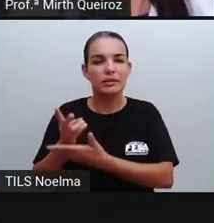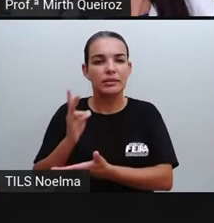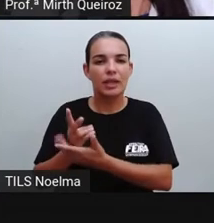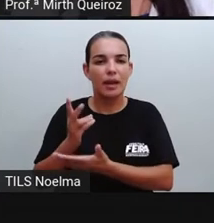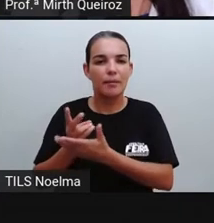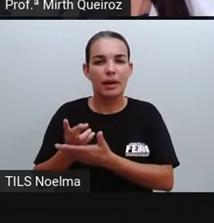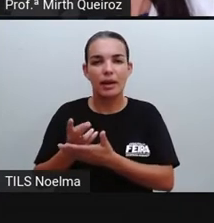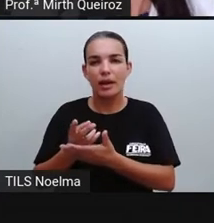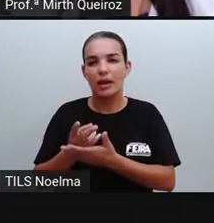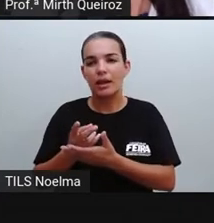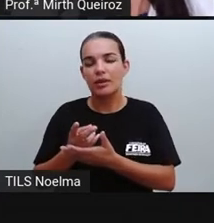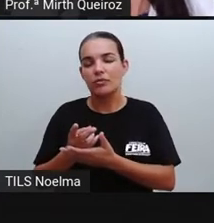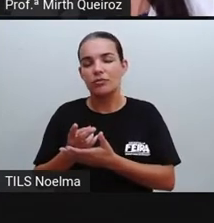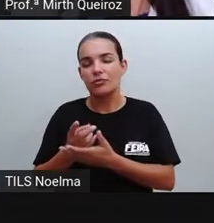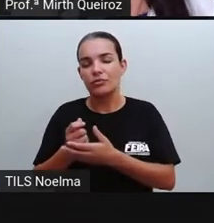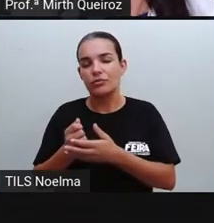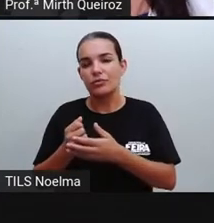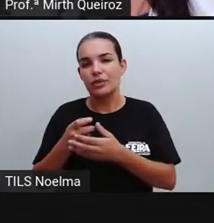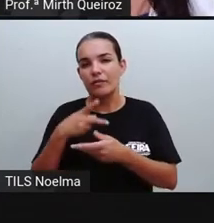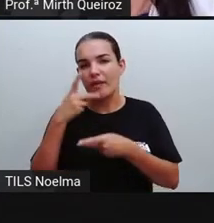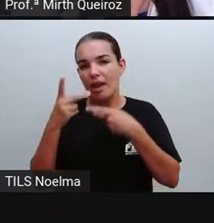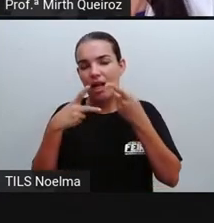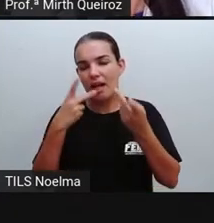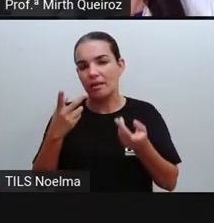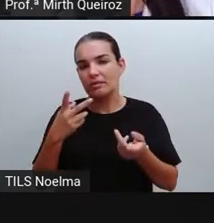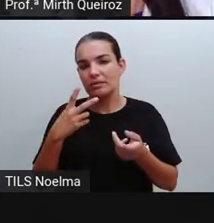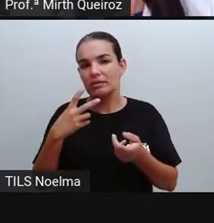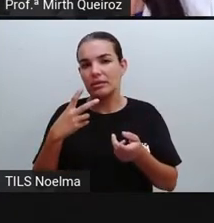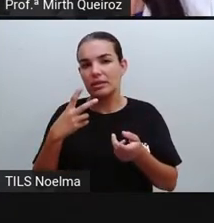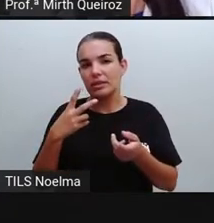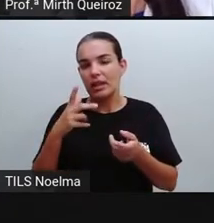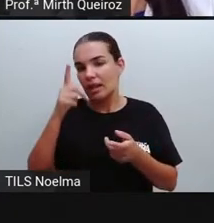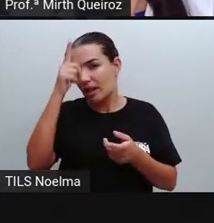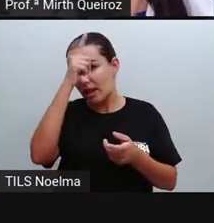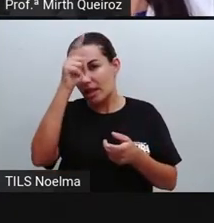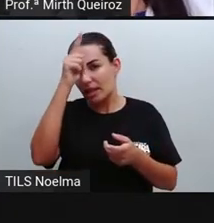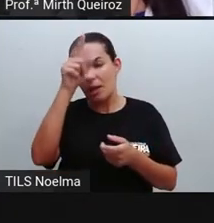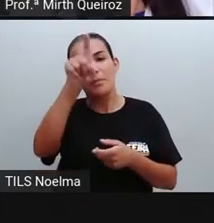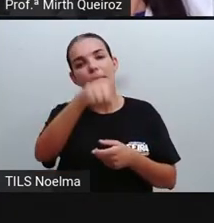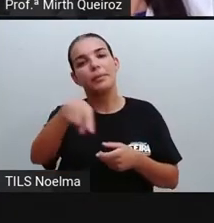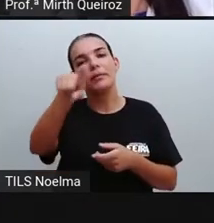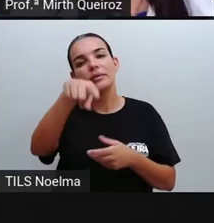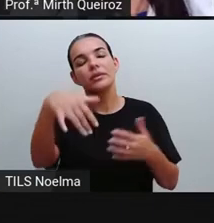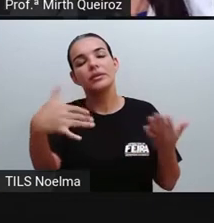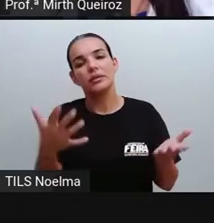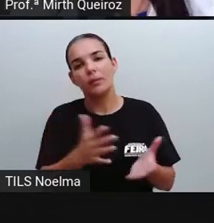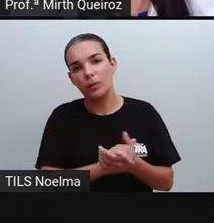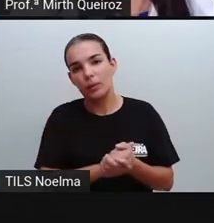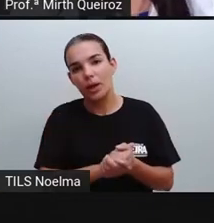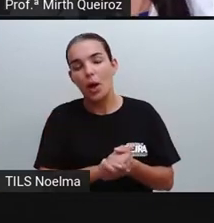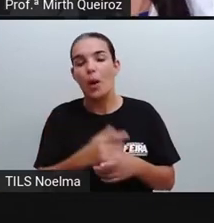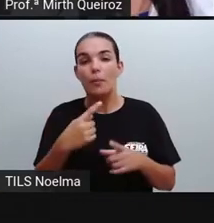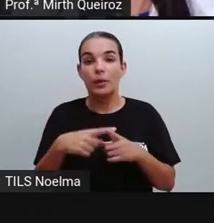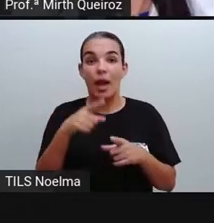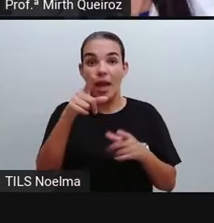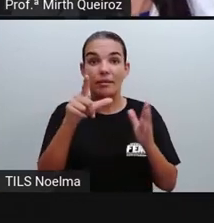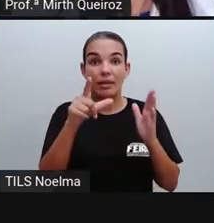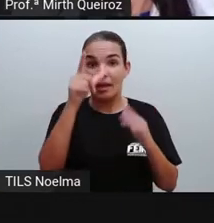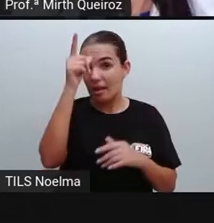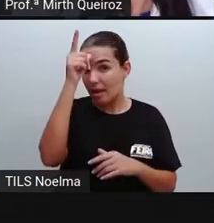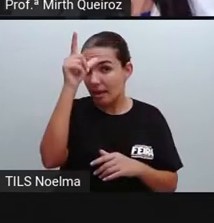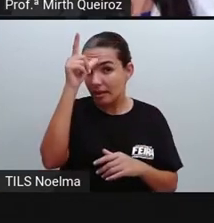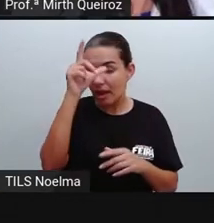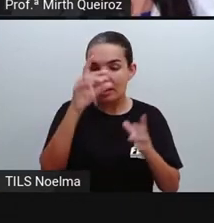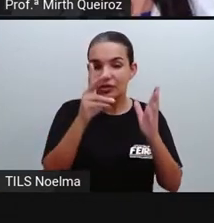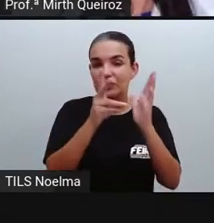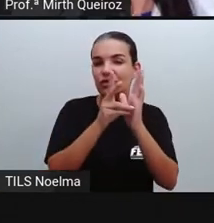cor-de-rosa, ela é uma lenda indígena, né? De acordo com essa lenda, esse Boto cor-de-rosa, ele é